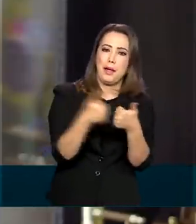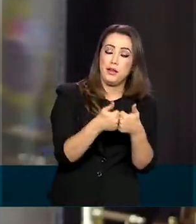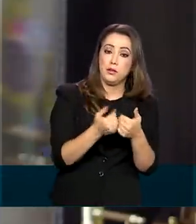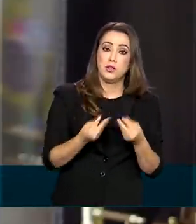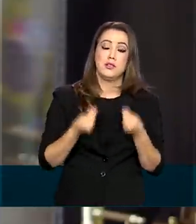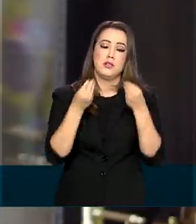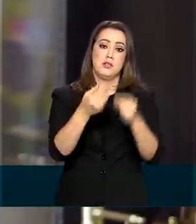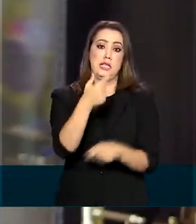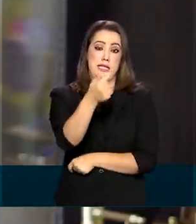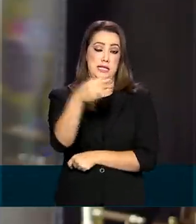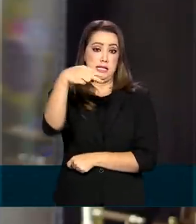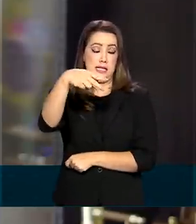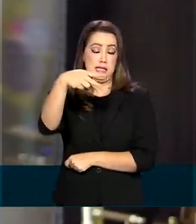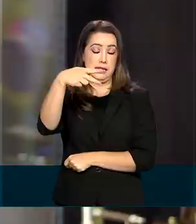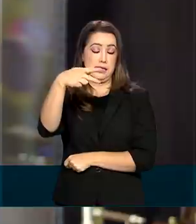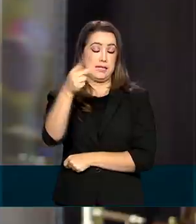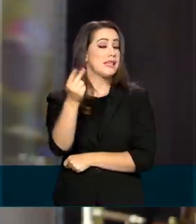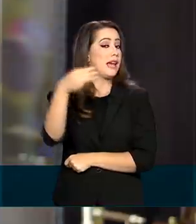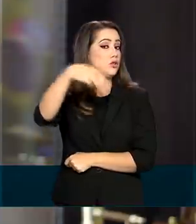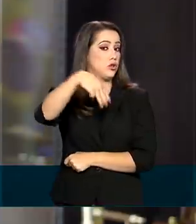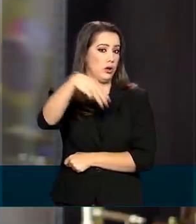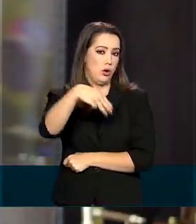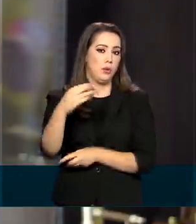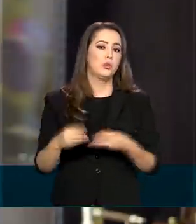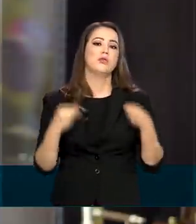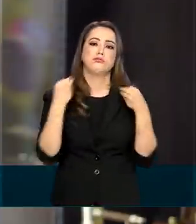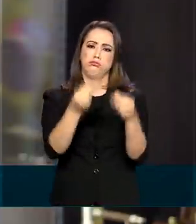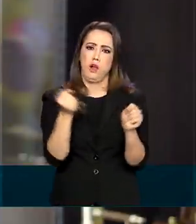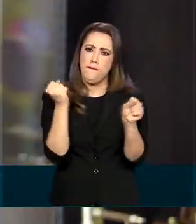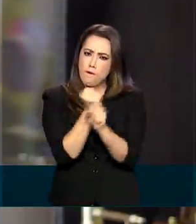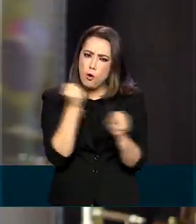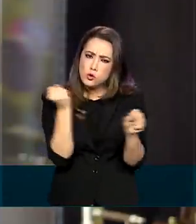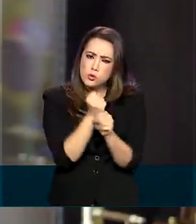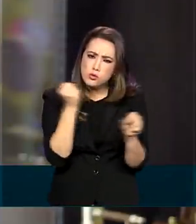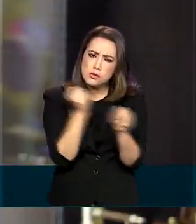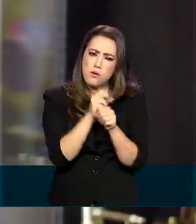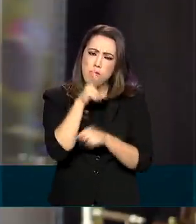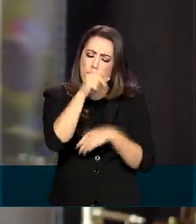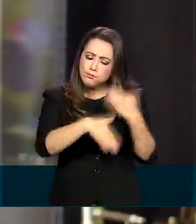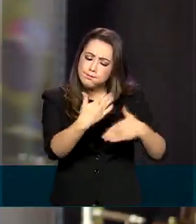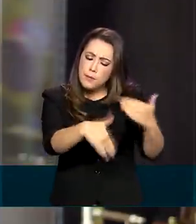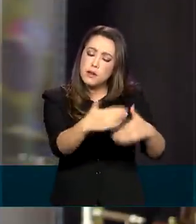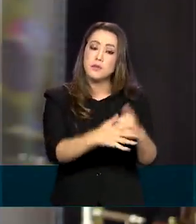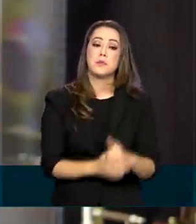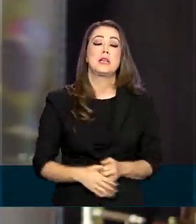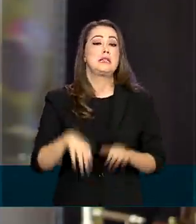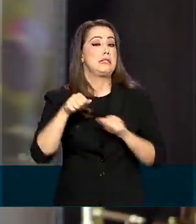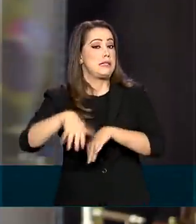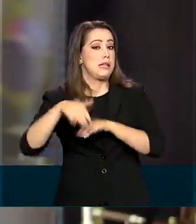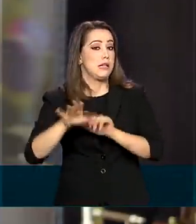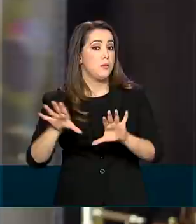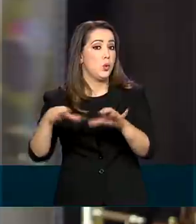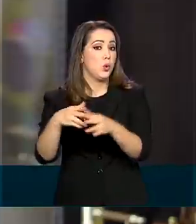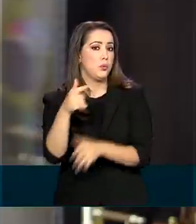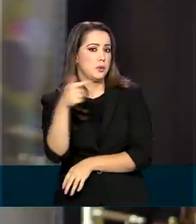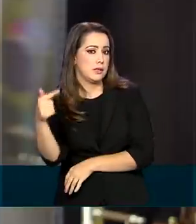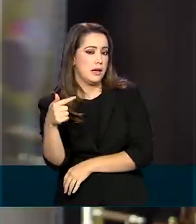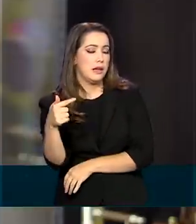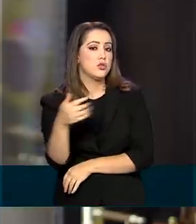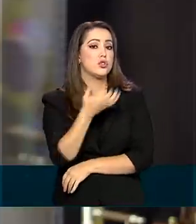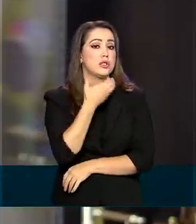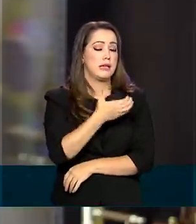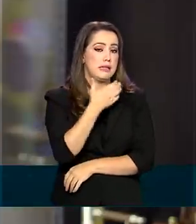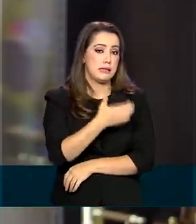quilômetros. A gente conseguiu dar corpo, dar impulso a essa obra. Em setembro a gente vai entregar o lote 7 e em dezembro a gente entrega o lote 3